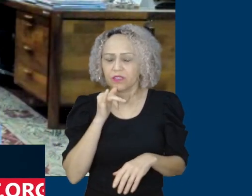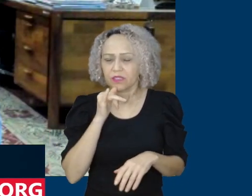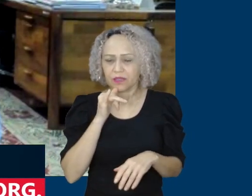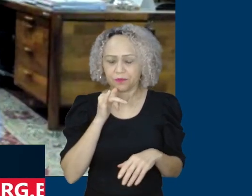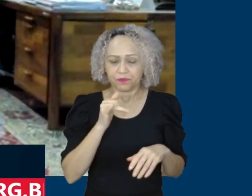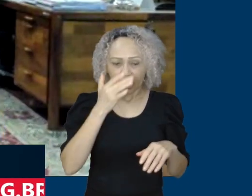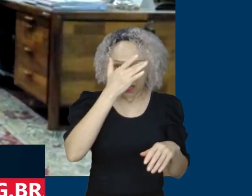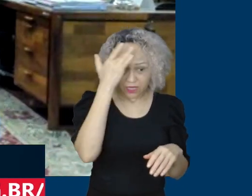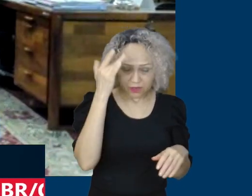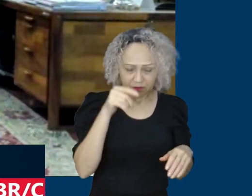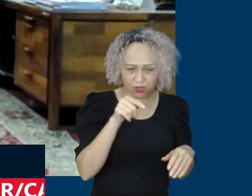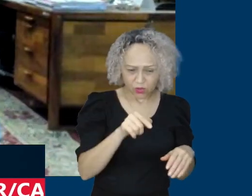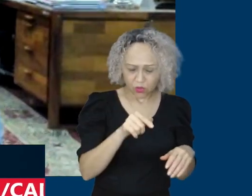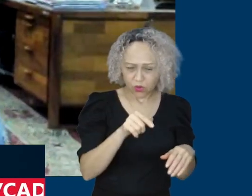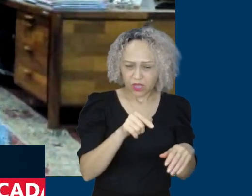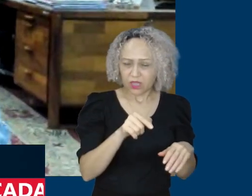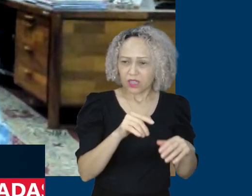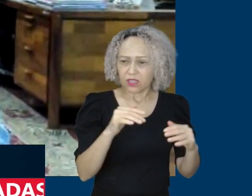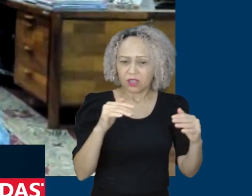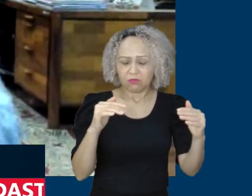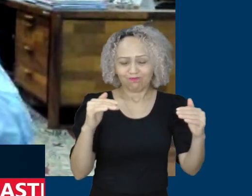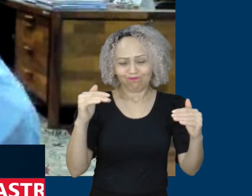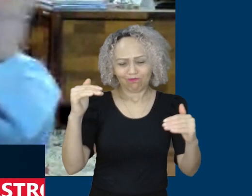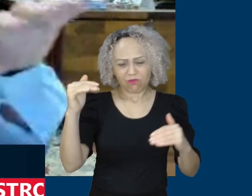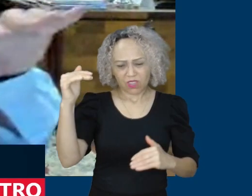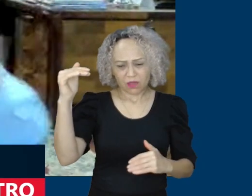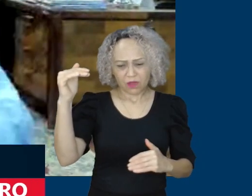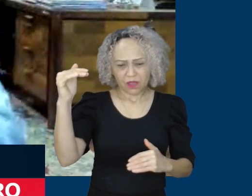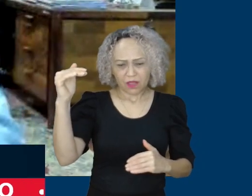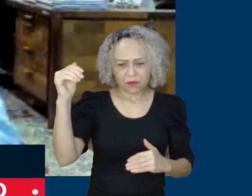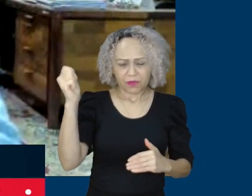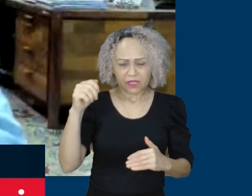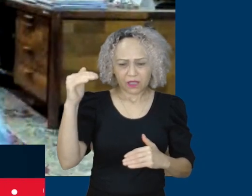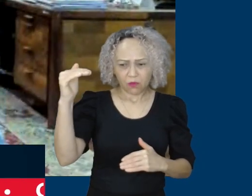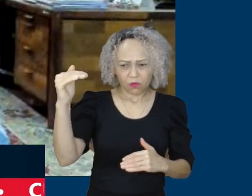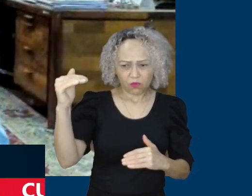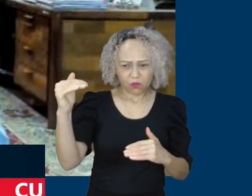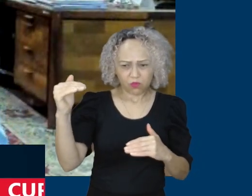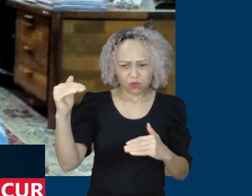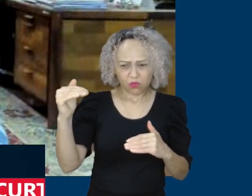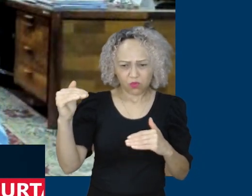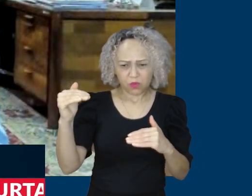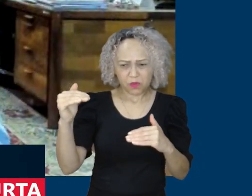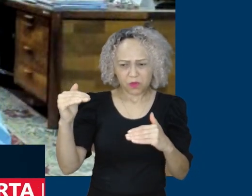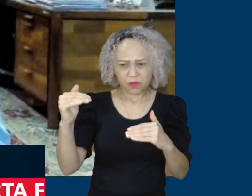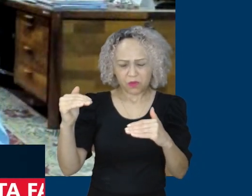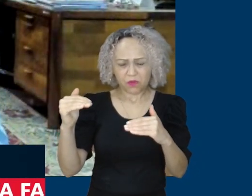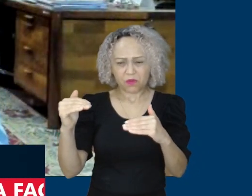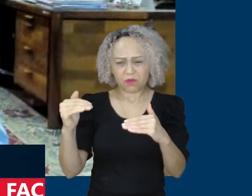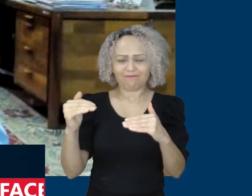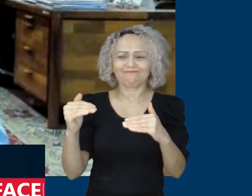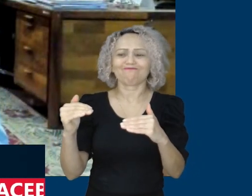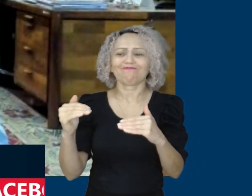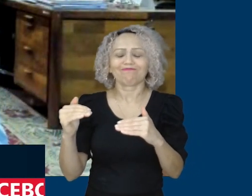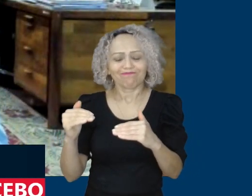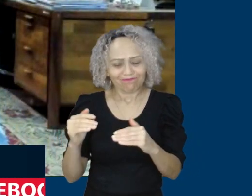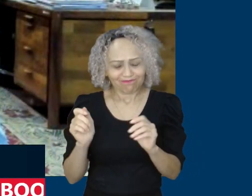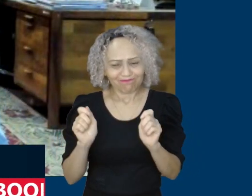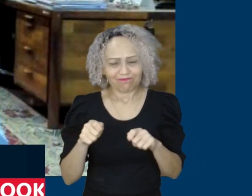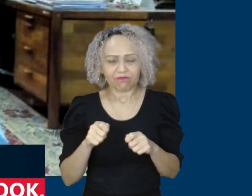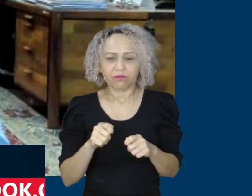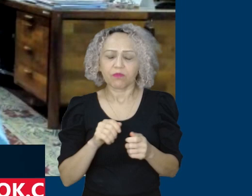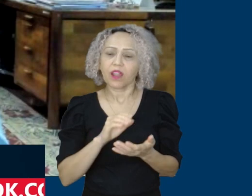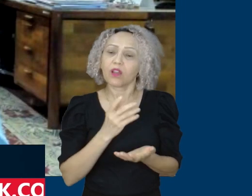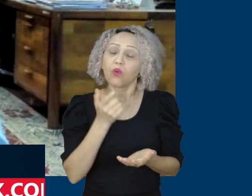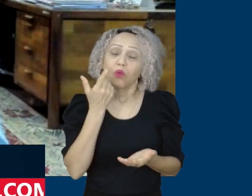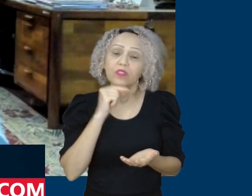subir mais rapidamente do que os de cima, para você provocar essa distribuição de renda. É evidente que você tem outros